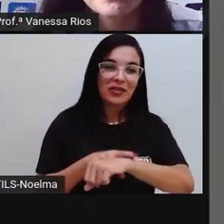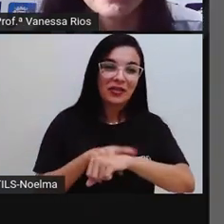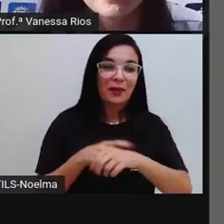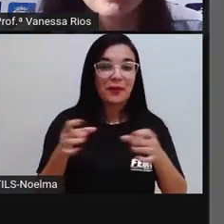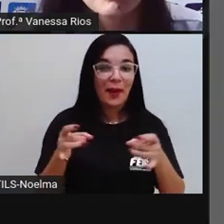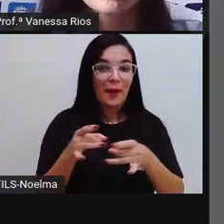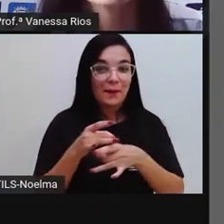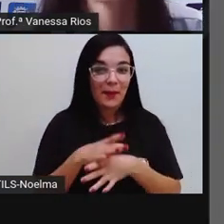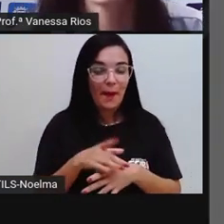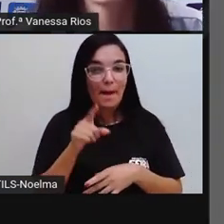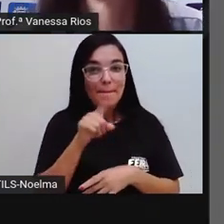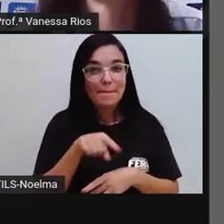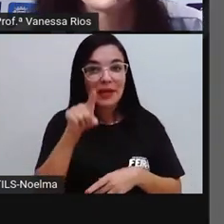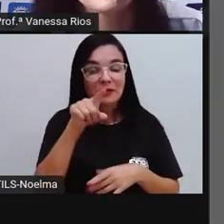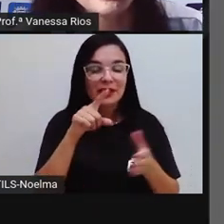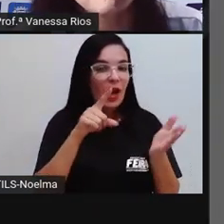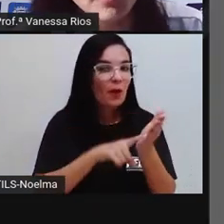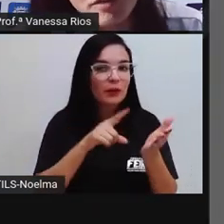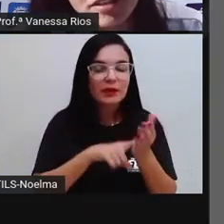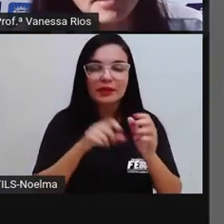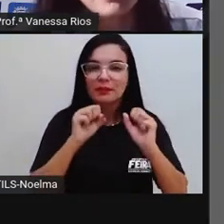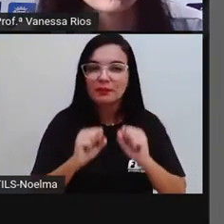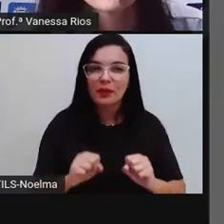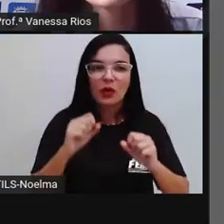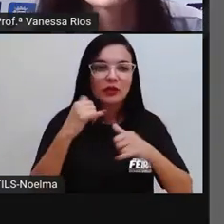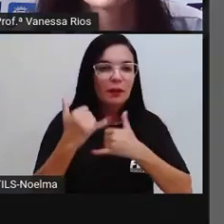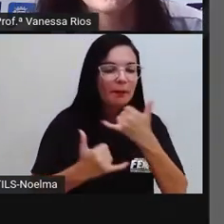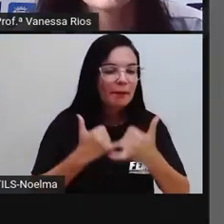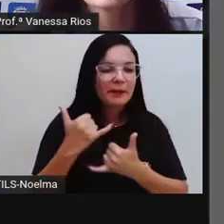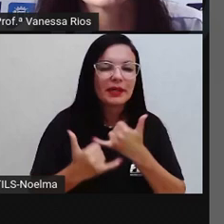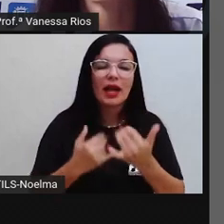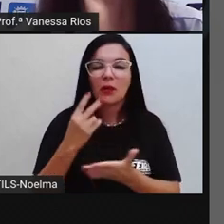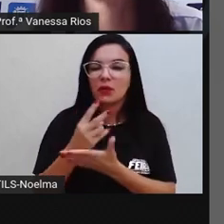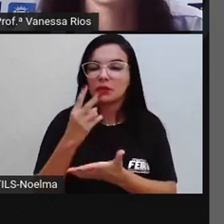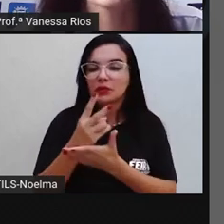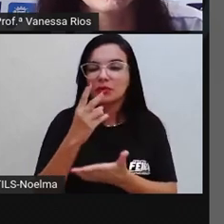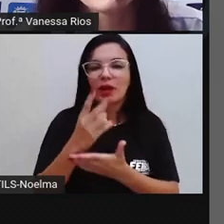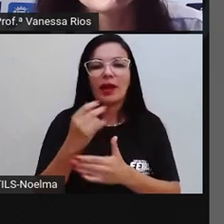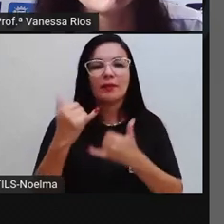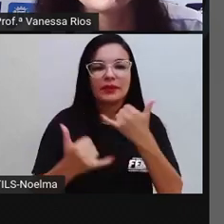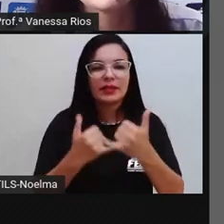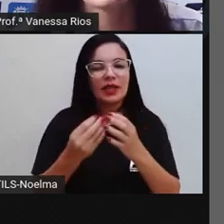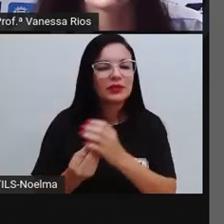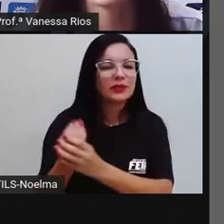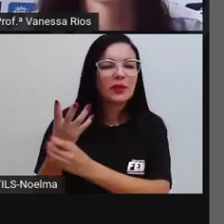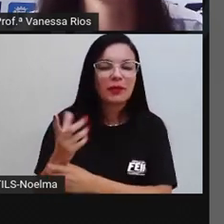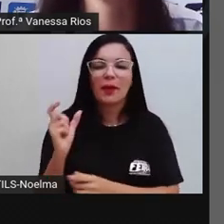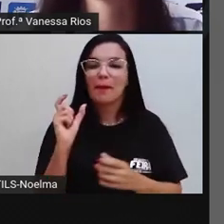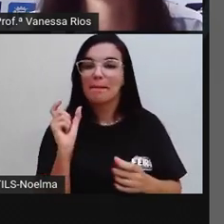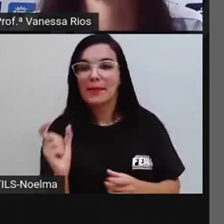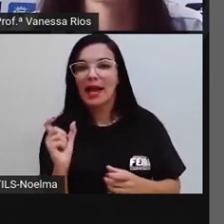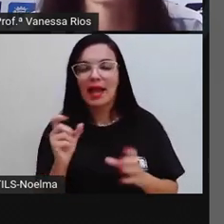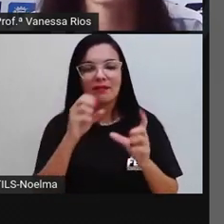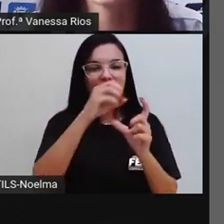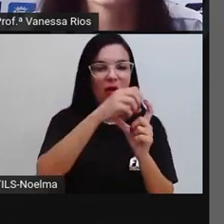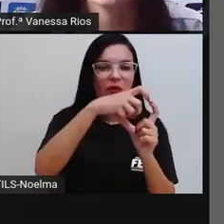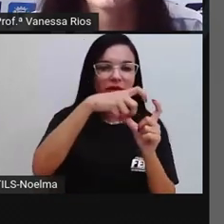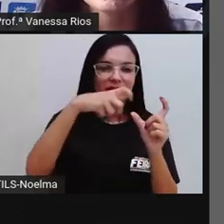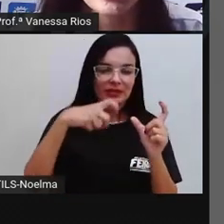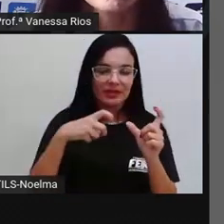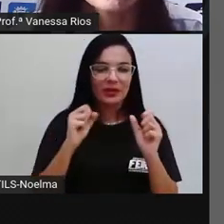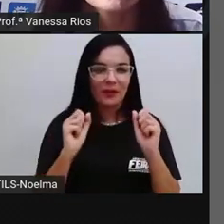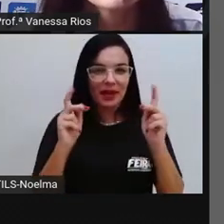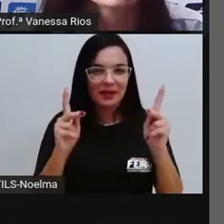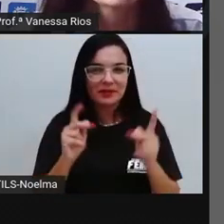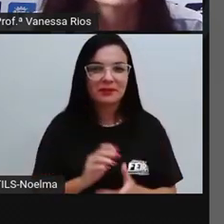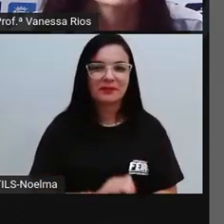acabou. Mas o seu tempo não acabou. E você pode continuar jogando e descobrindo aí as palavras oxítonas nesse jogo.